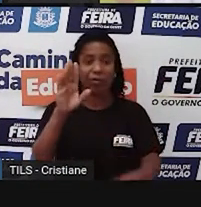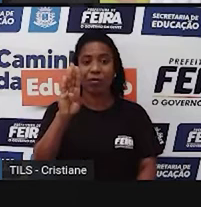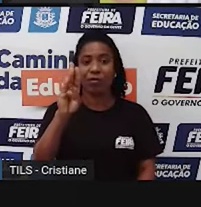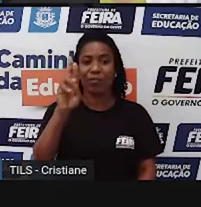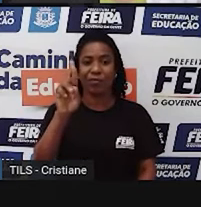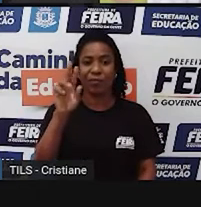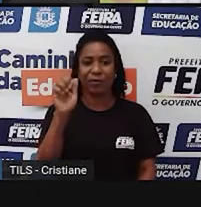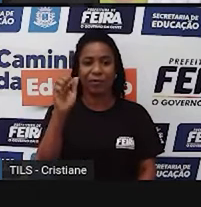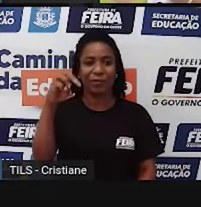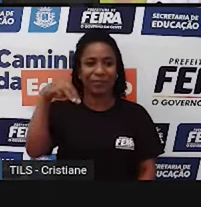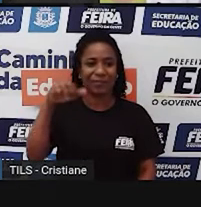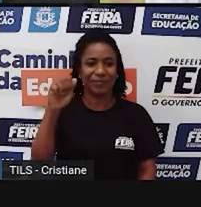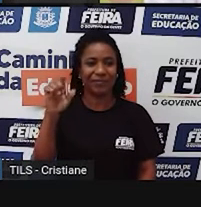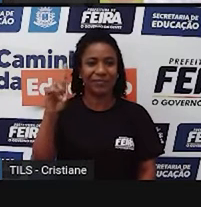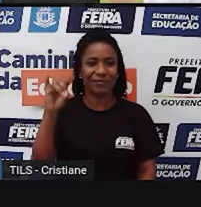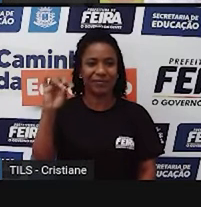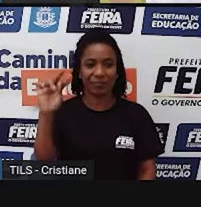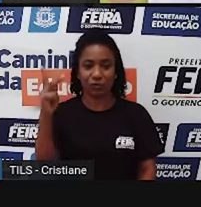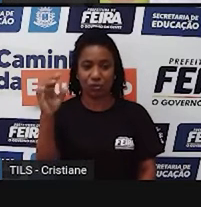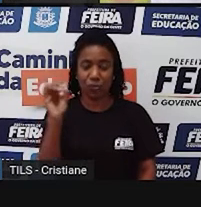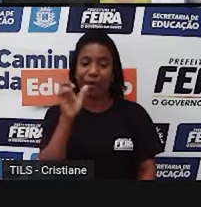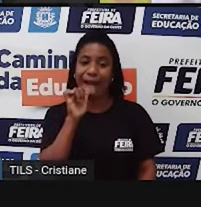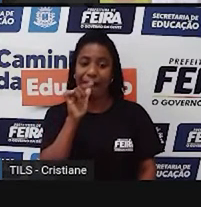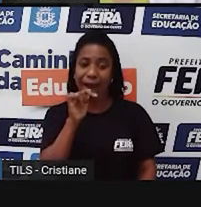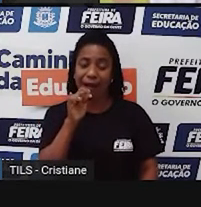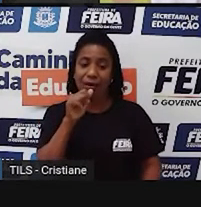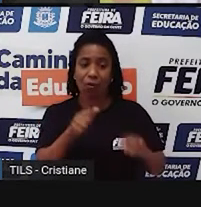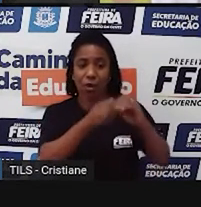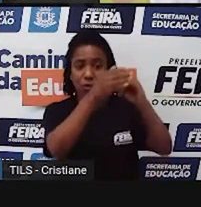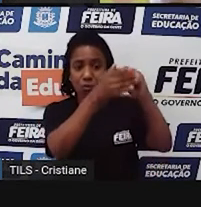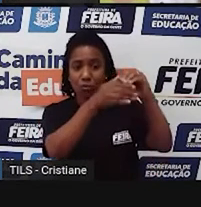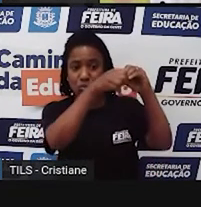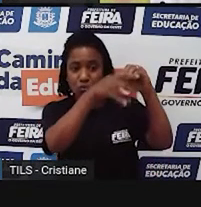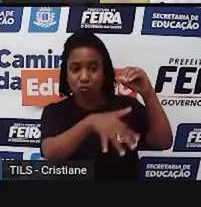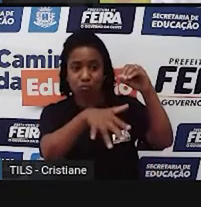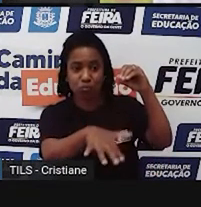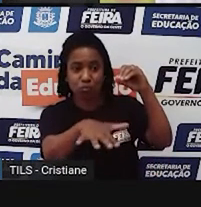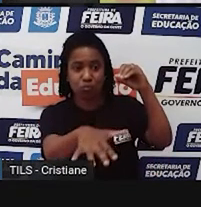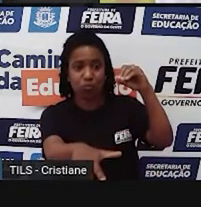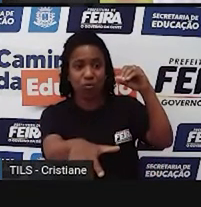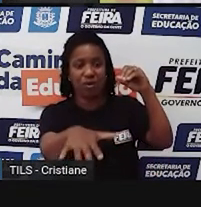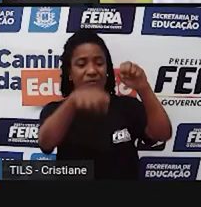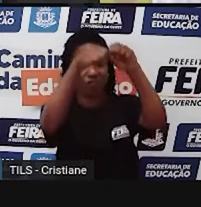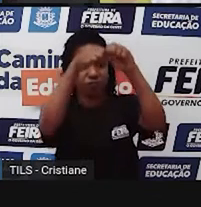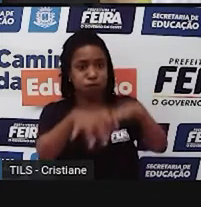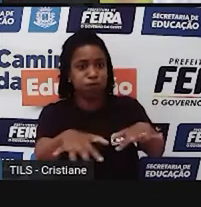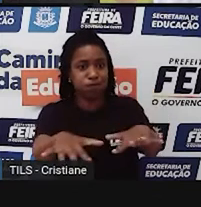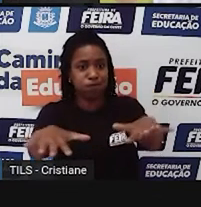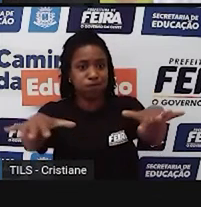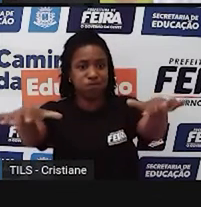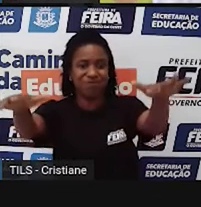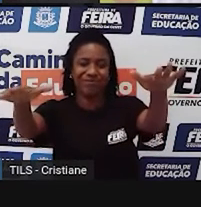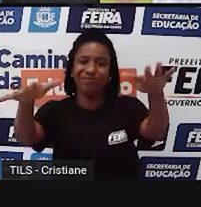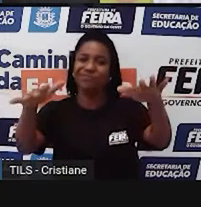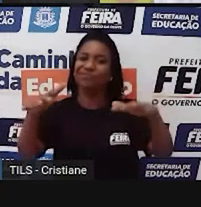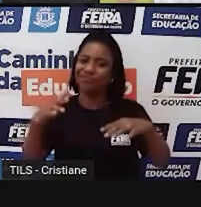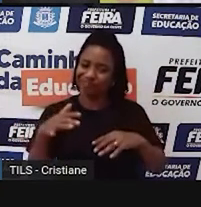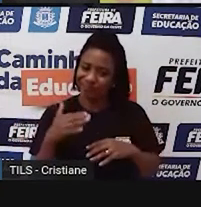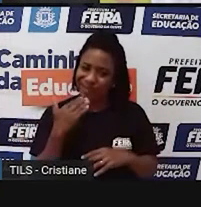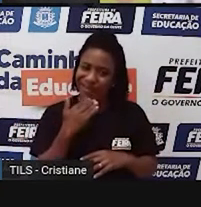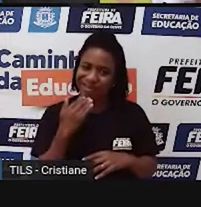também vão formar paisagens que também é o espaço geográfico e que, diga-se de passagem, né, aquela,